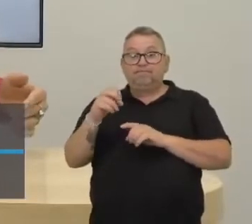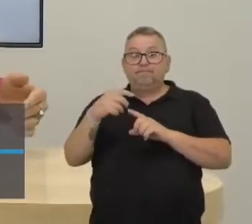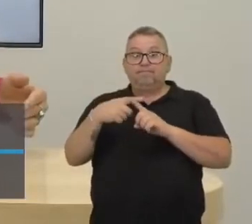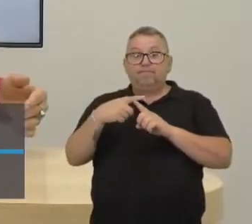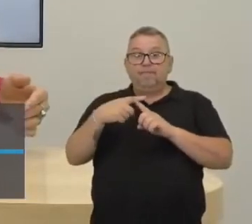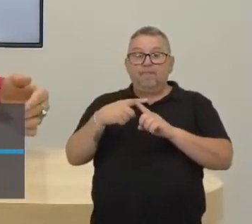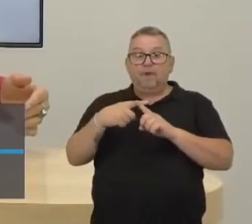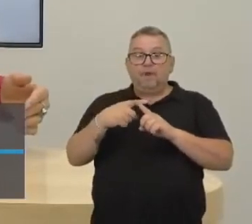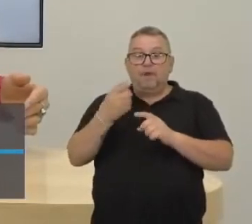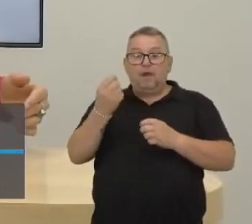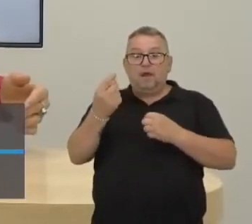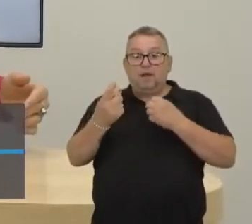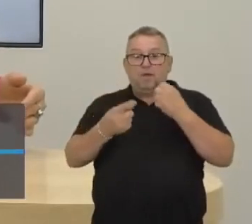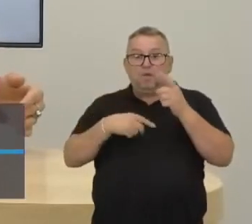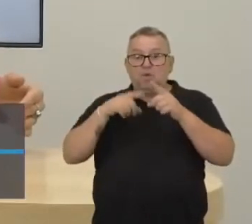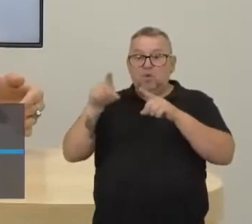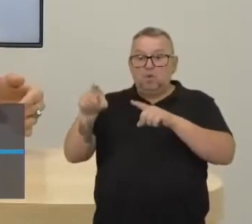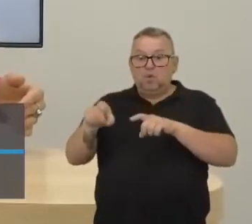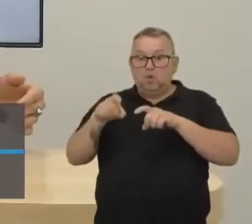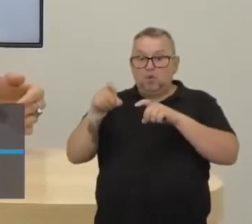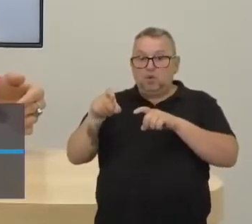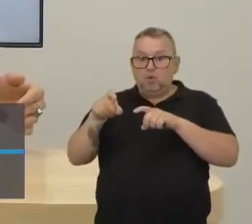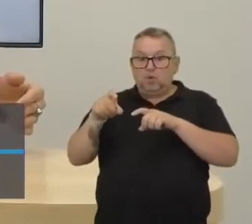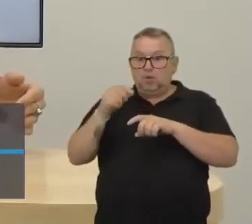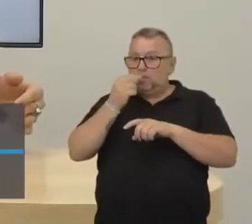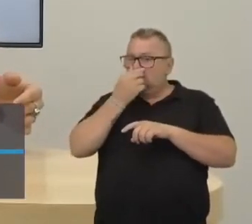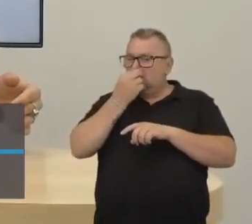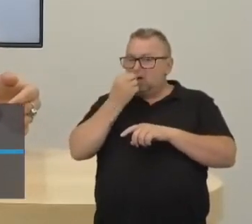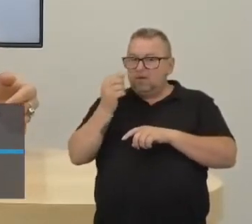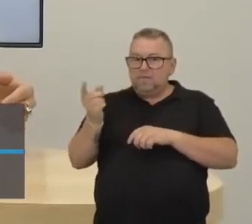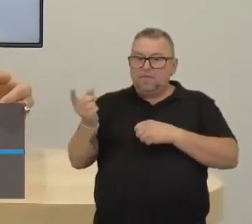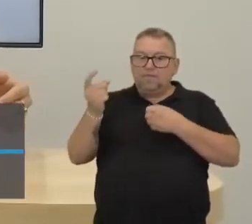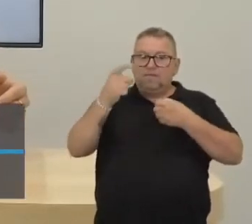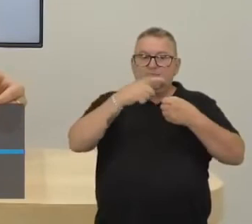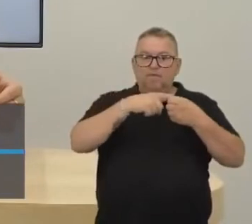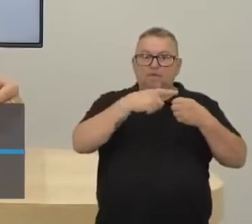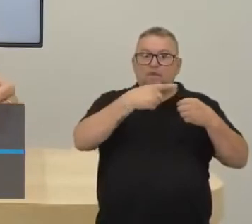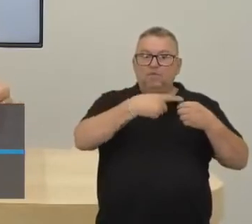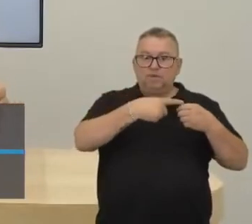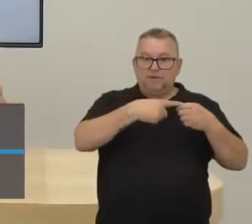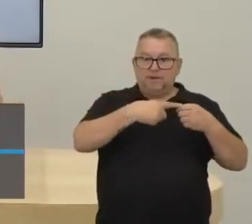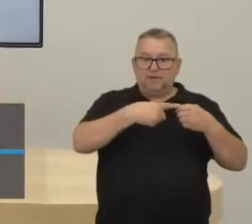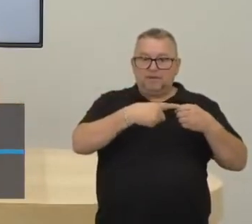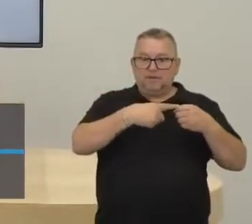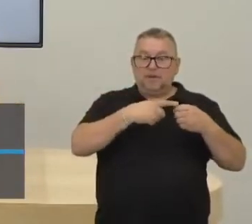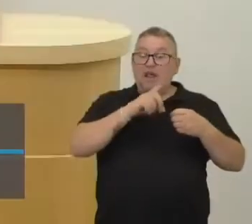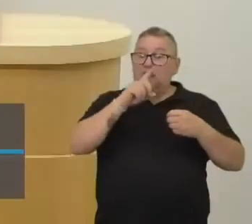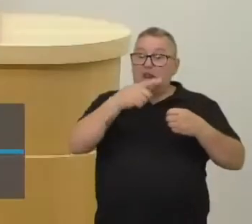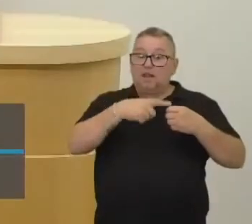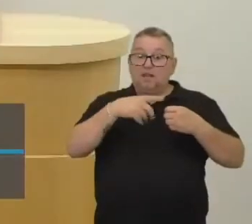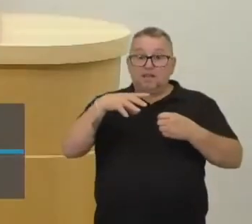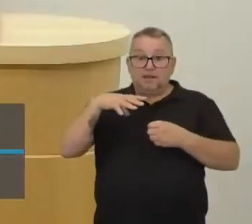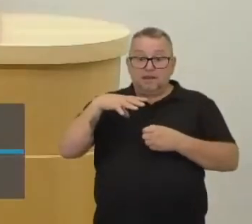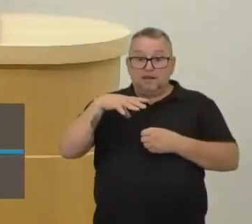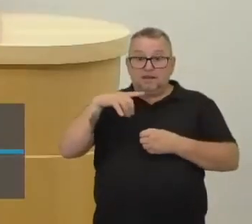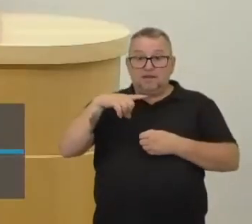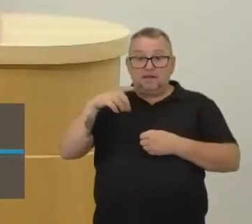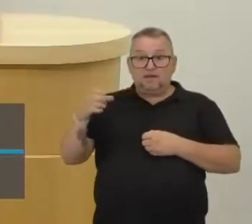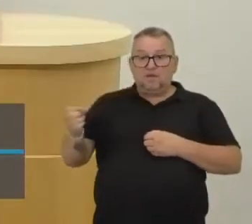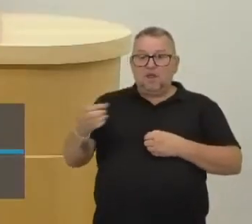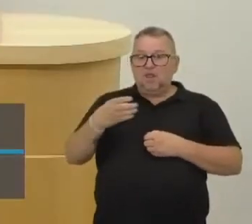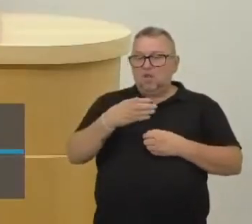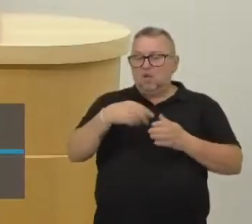desses camponeses, eles vão sair aqui do feudo e vão voltar pra cidade. E lá na cidade, eles vão ter uma nova